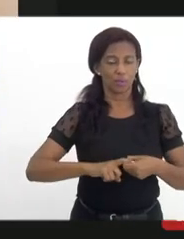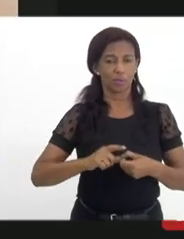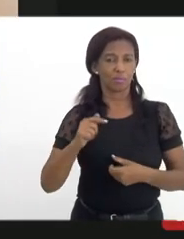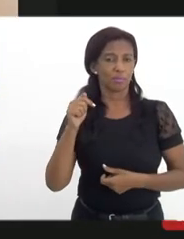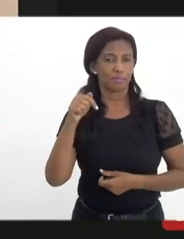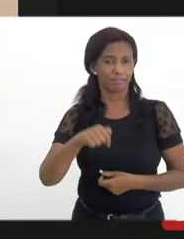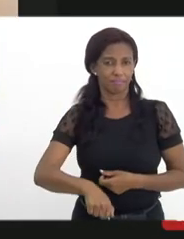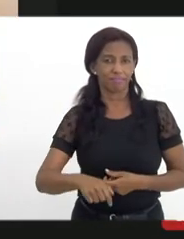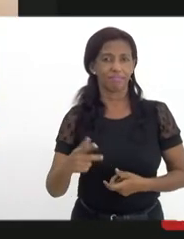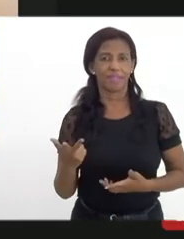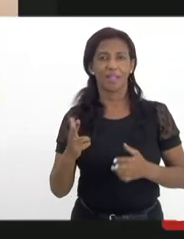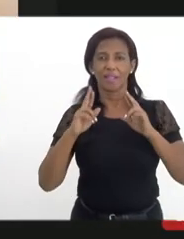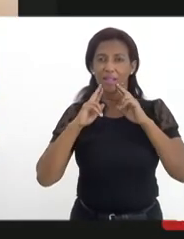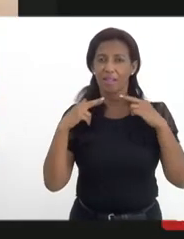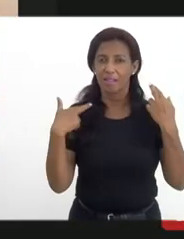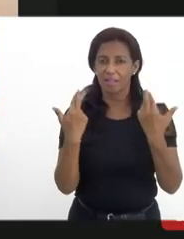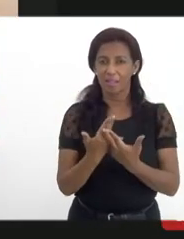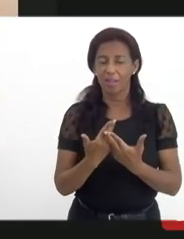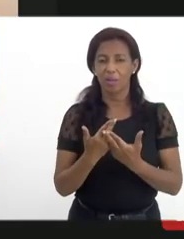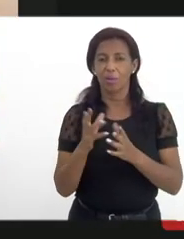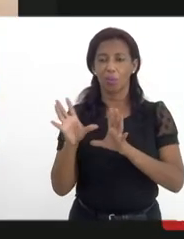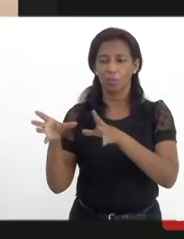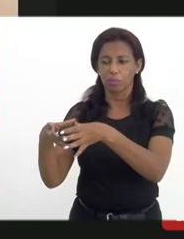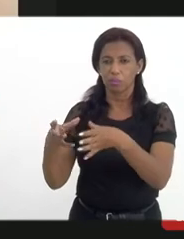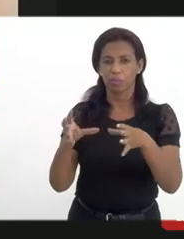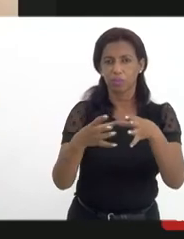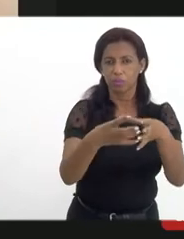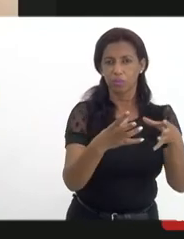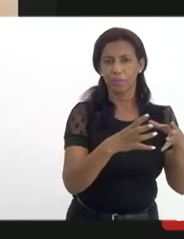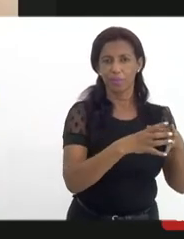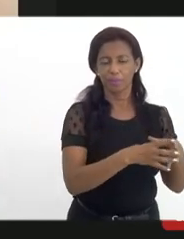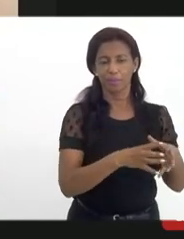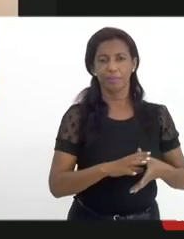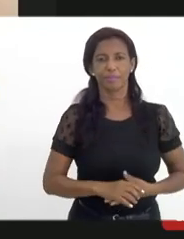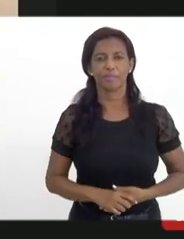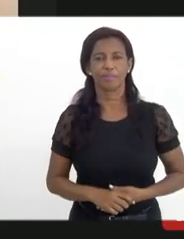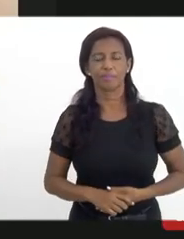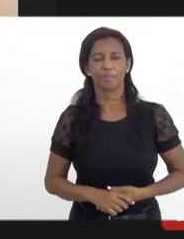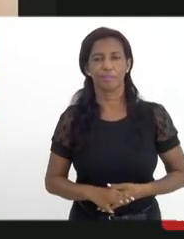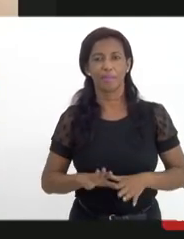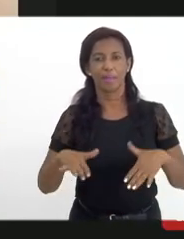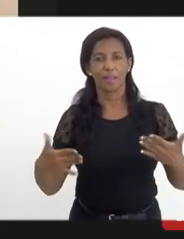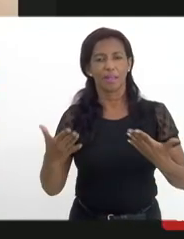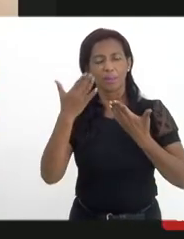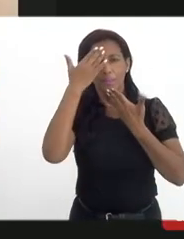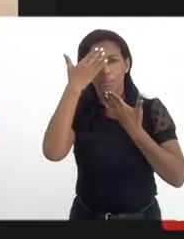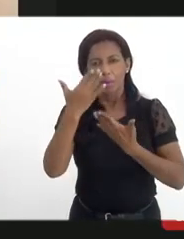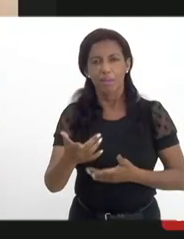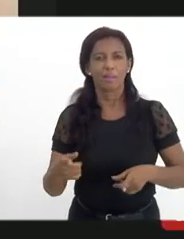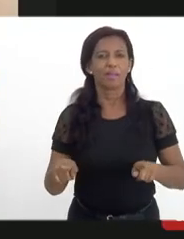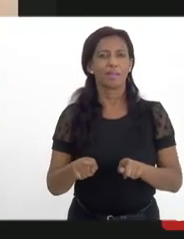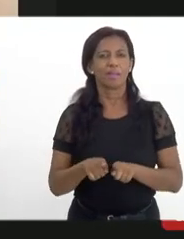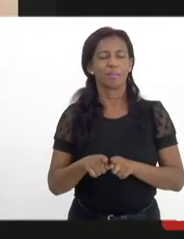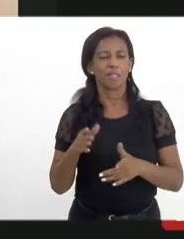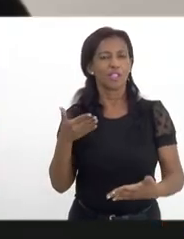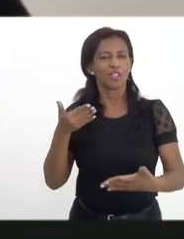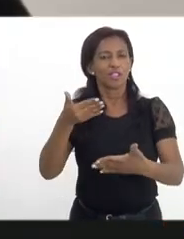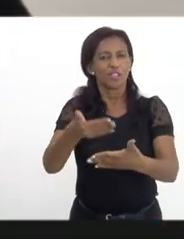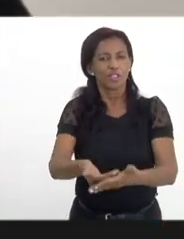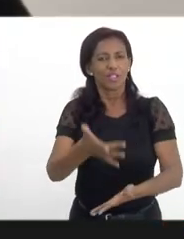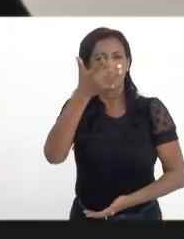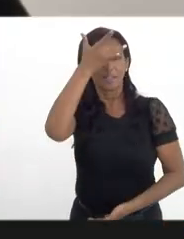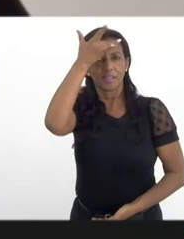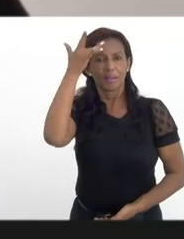realizar várias audiências pelas comissões. Então, meu agradecimento também chega até a